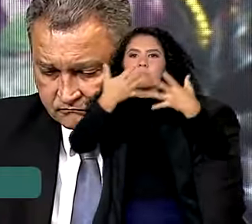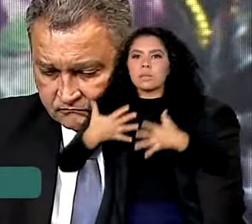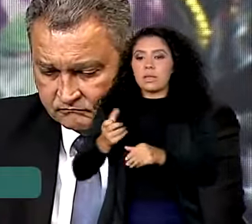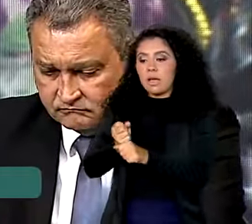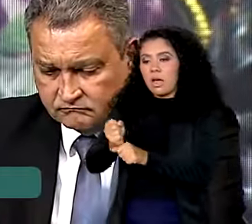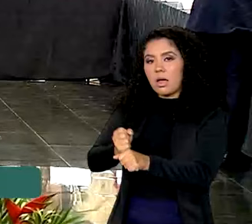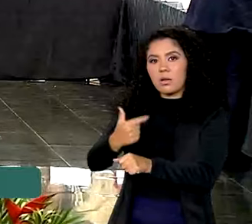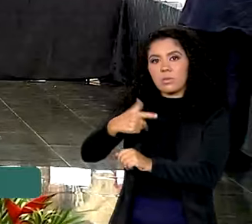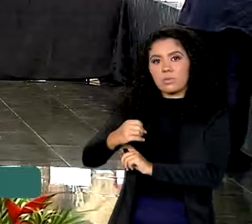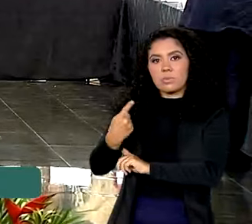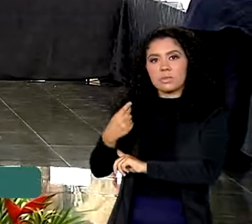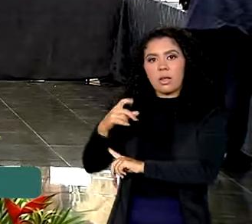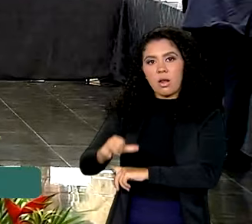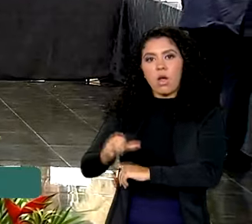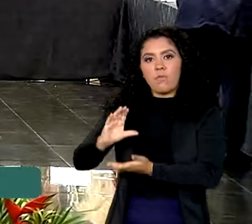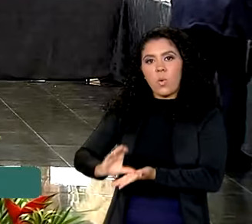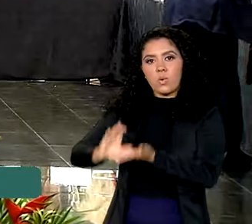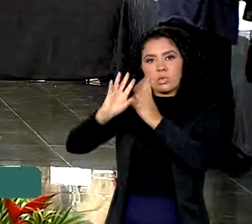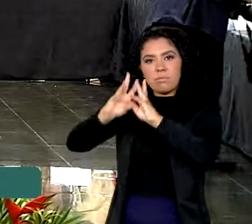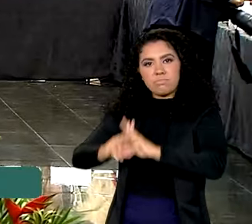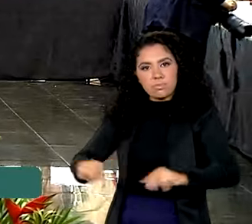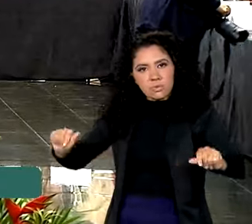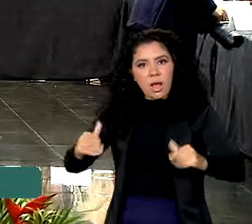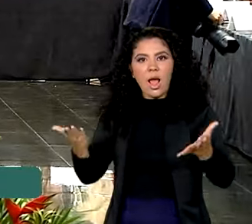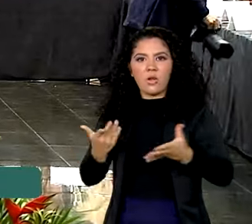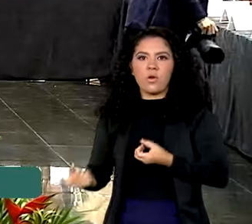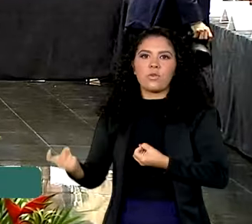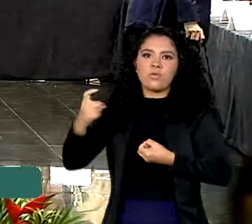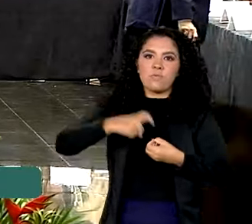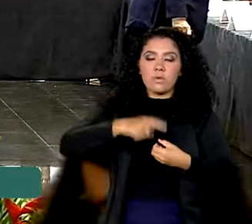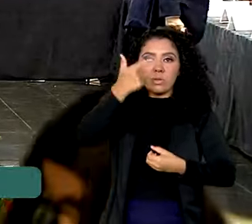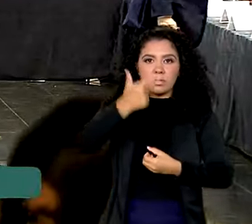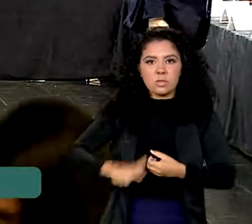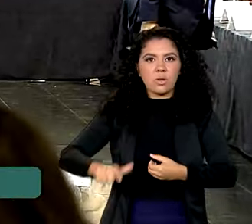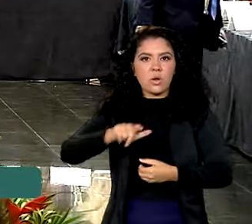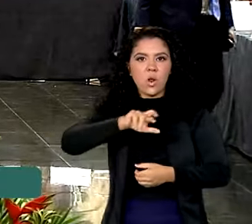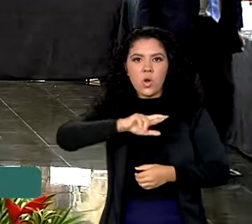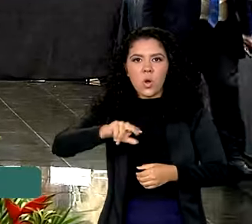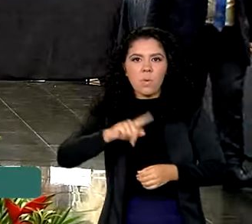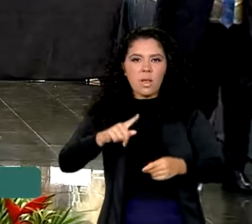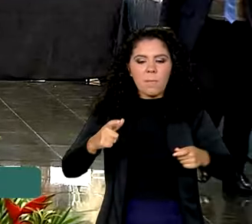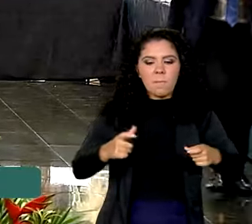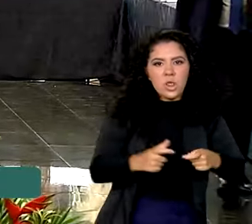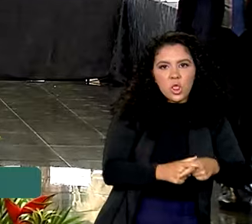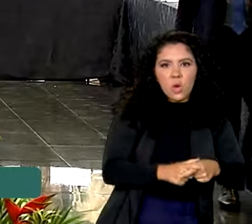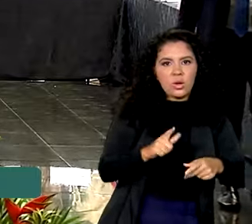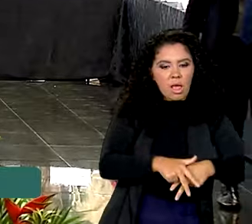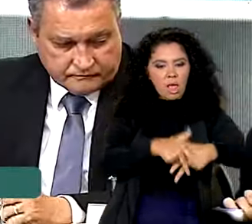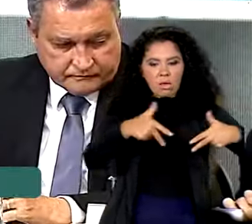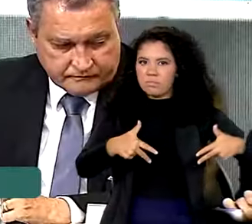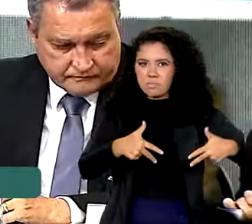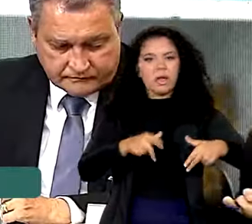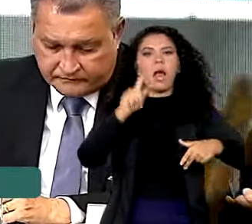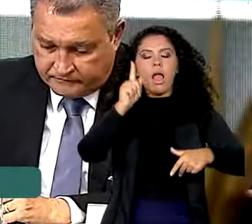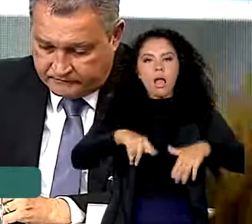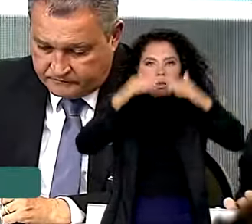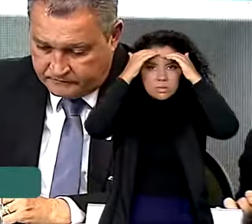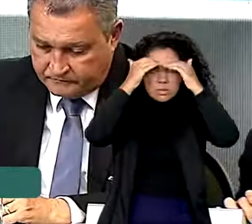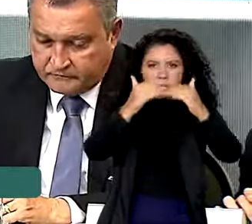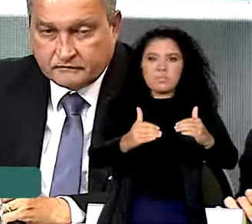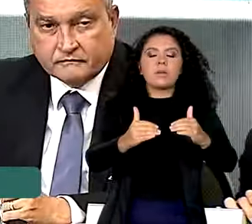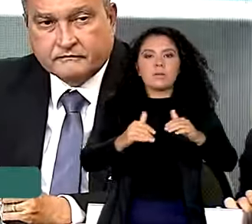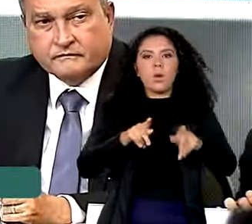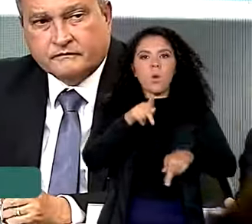2019 e que a recriação não é uma pauta de minorias étnicas, mas de respeito aos povos